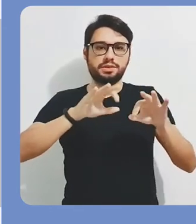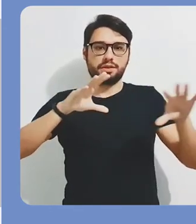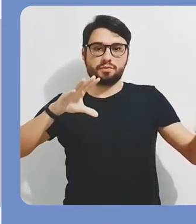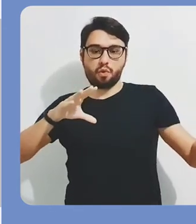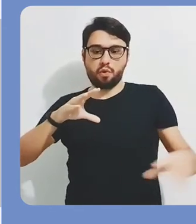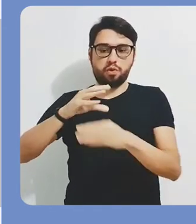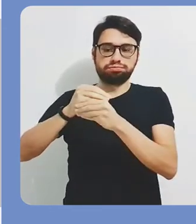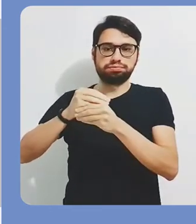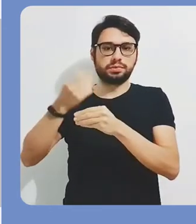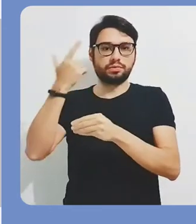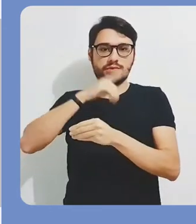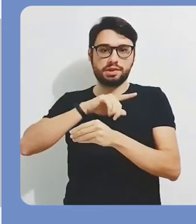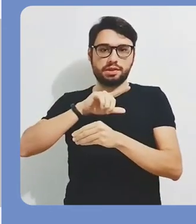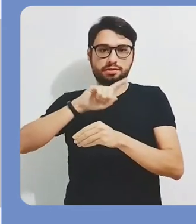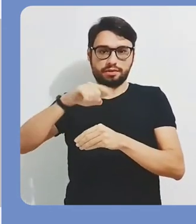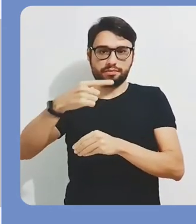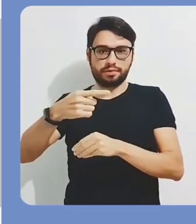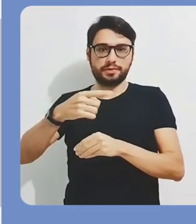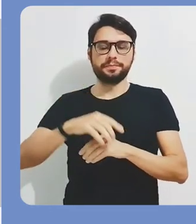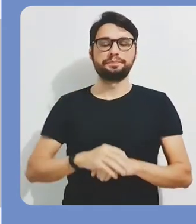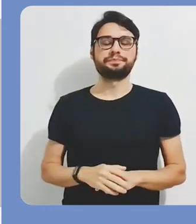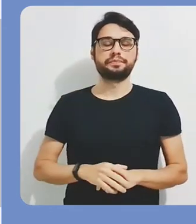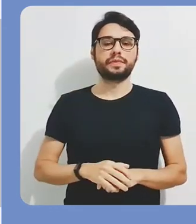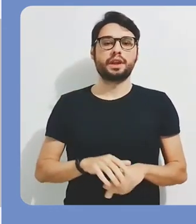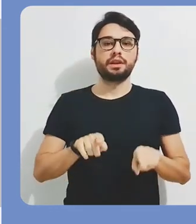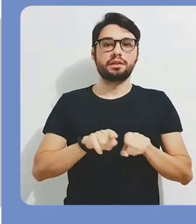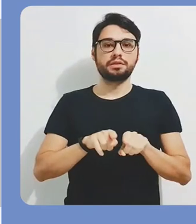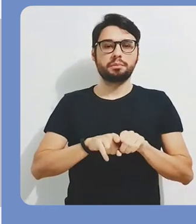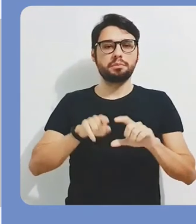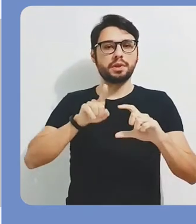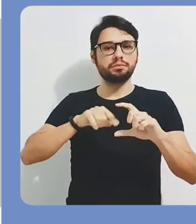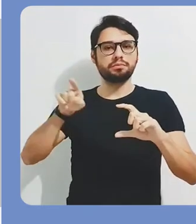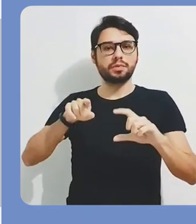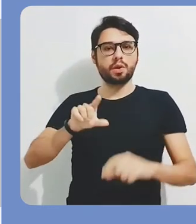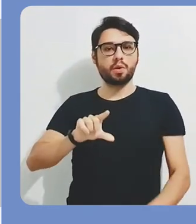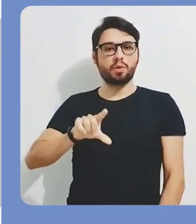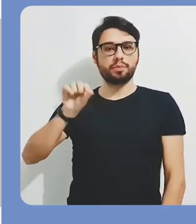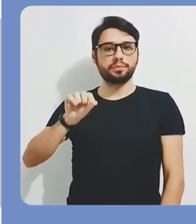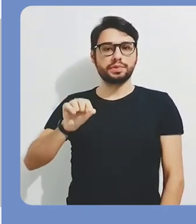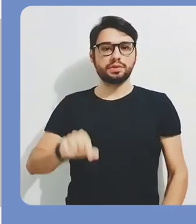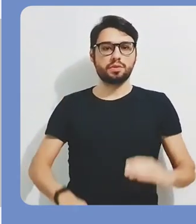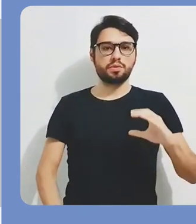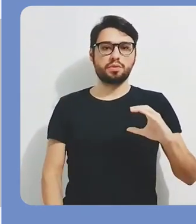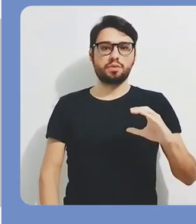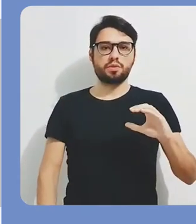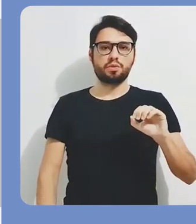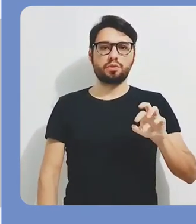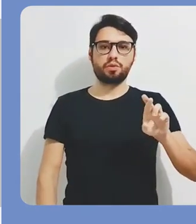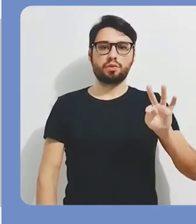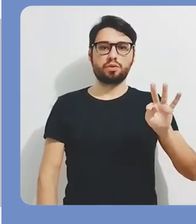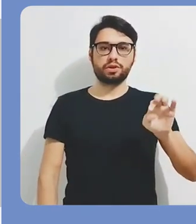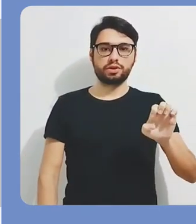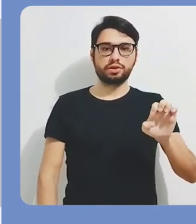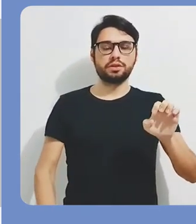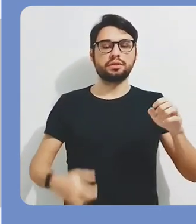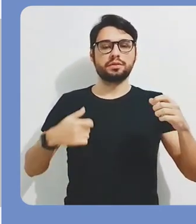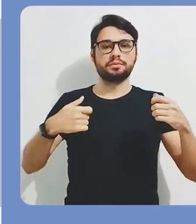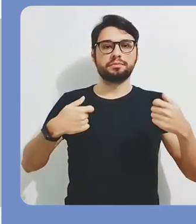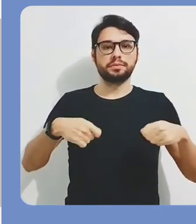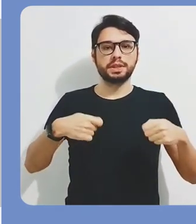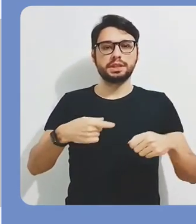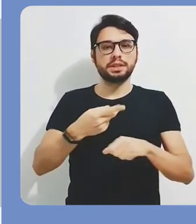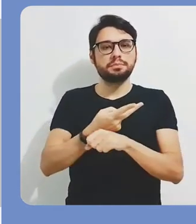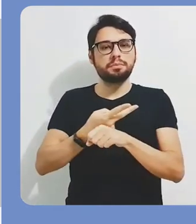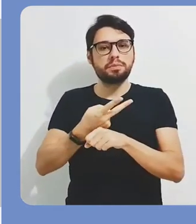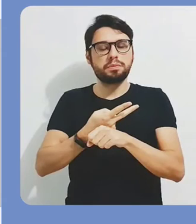Algum nome que defina esse grupo de pessoas que você deseja fazer a importação. E aqui na opção Corte, que